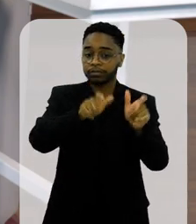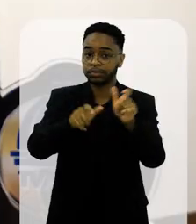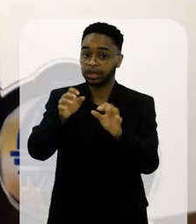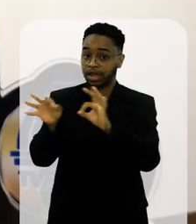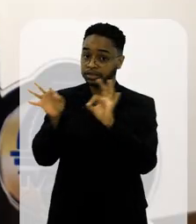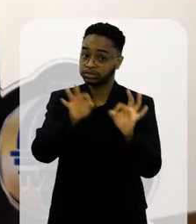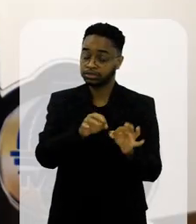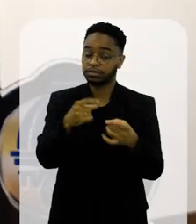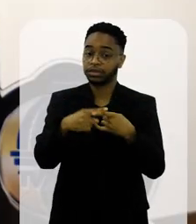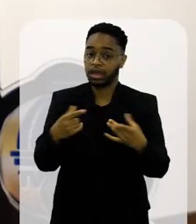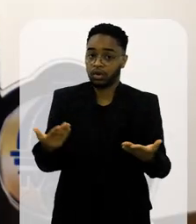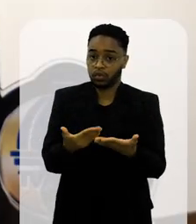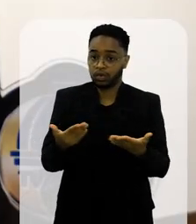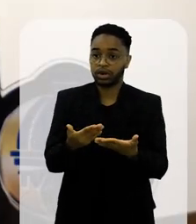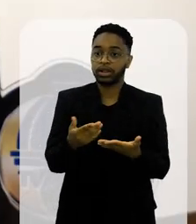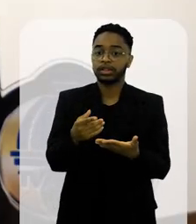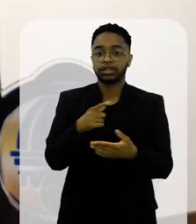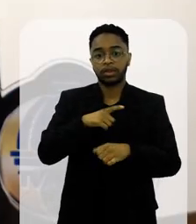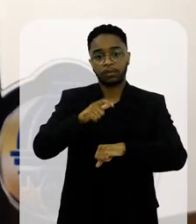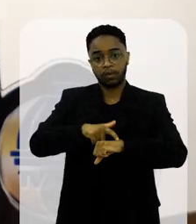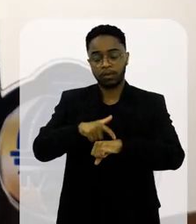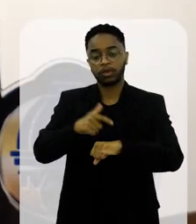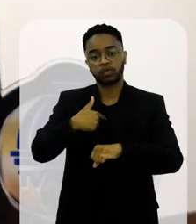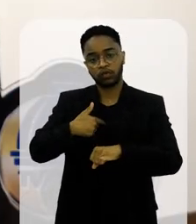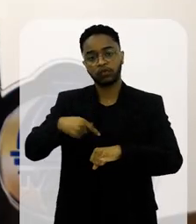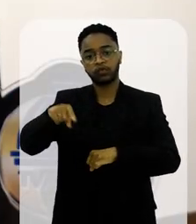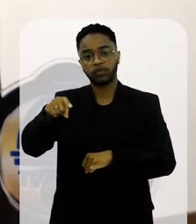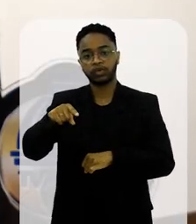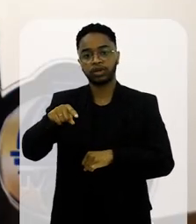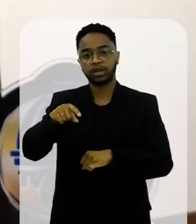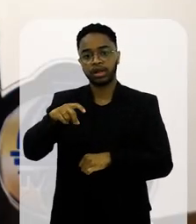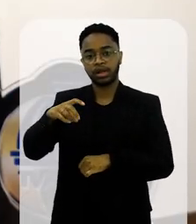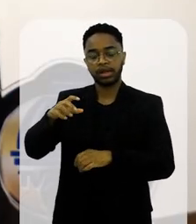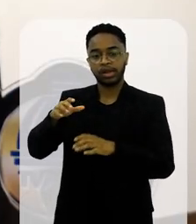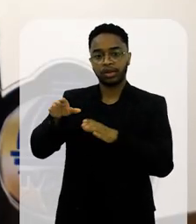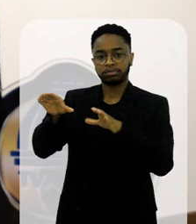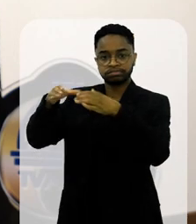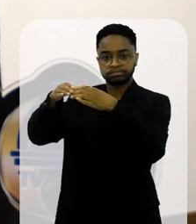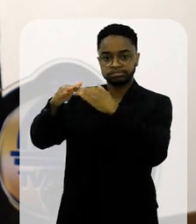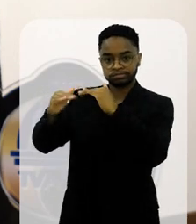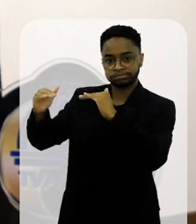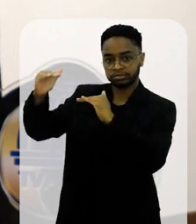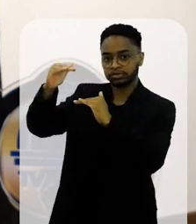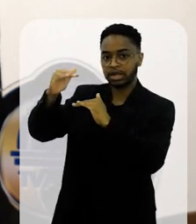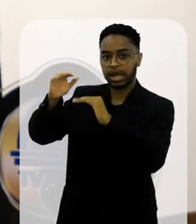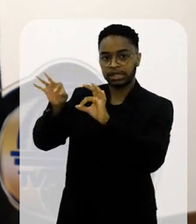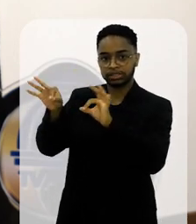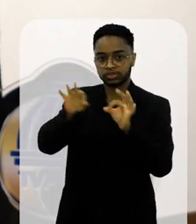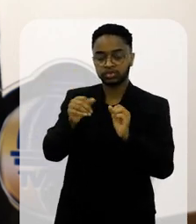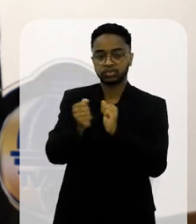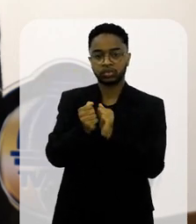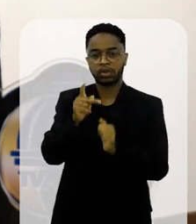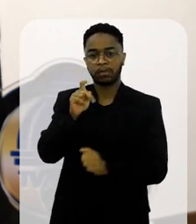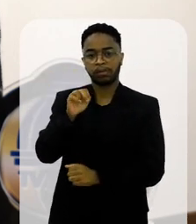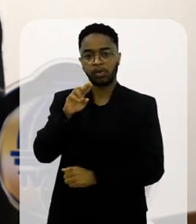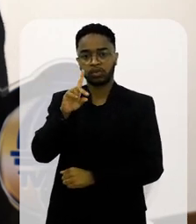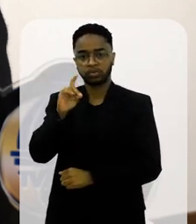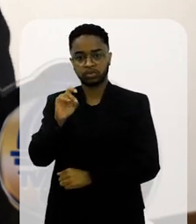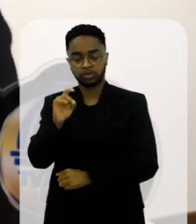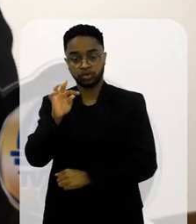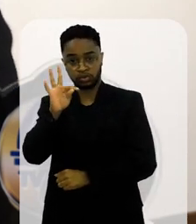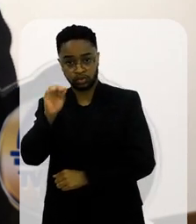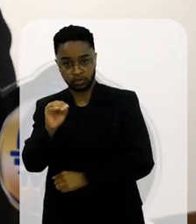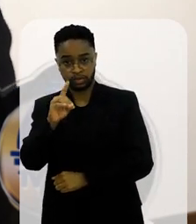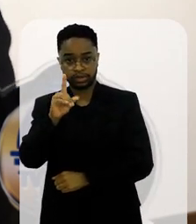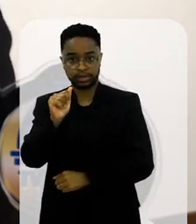Esse ano, agora, teve um momento que eu fiquei no camarote lá da Porta da Pedra e foi um momento que não tinha ninguém. Acho que todo